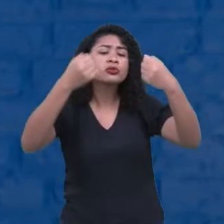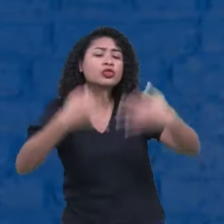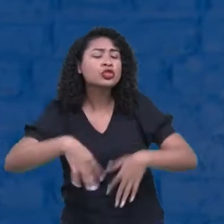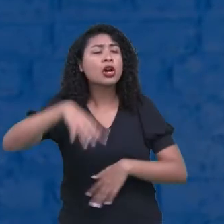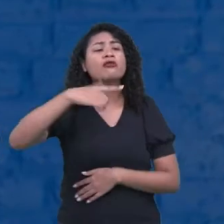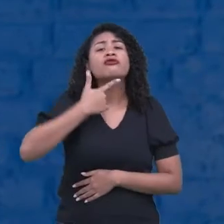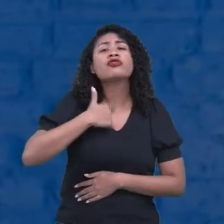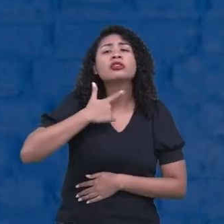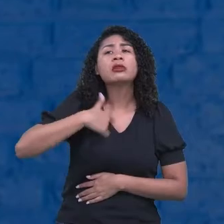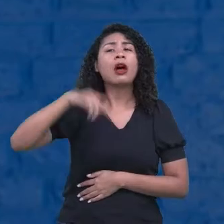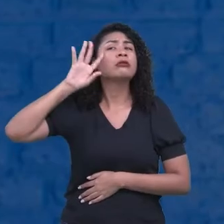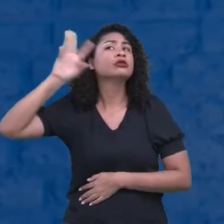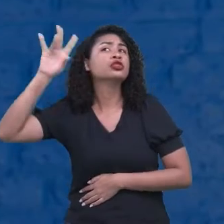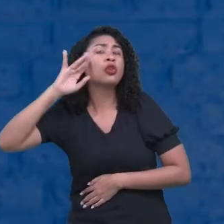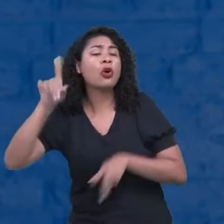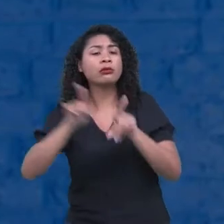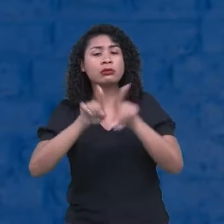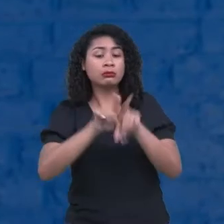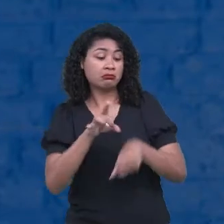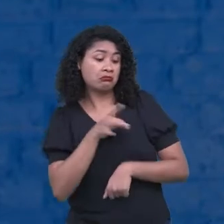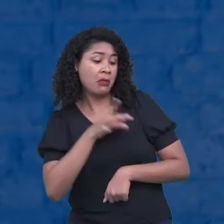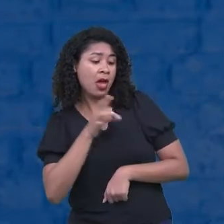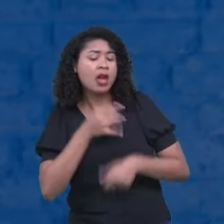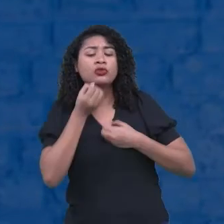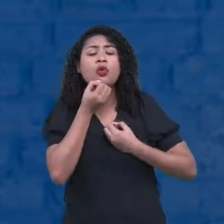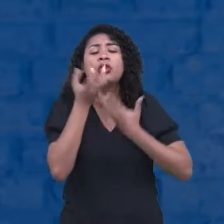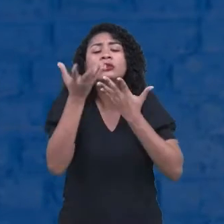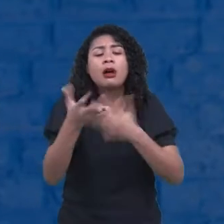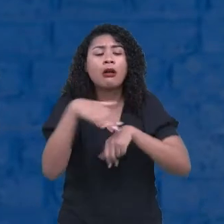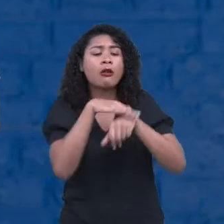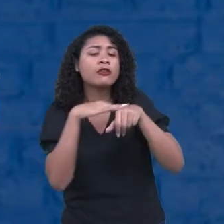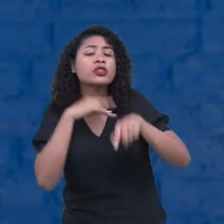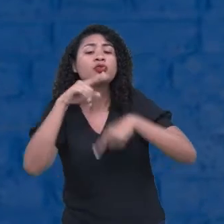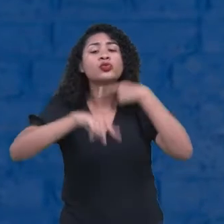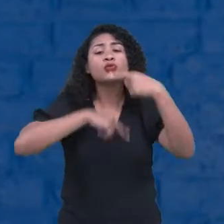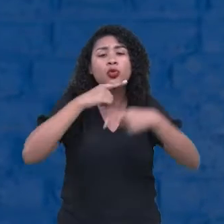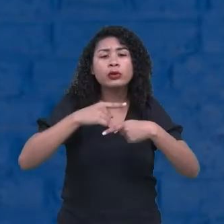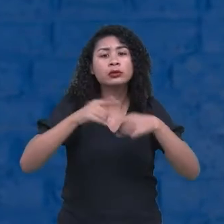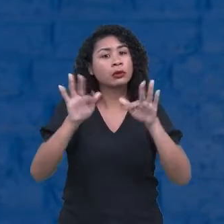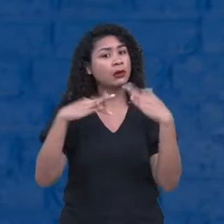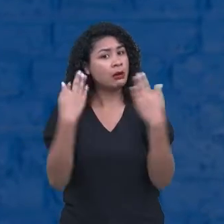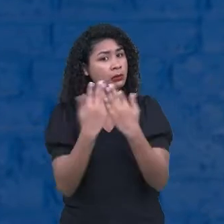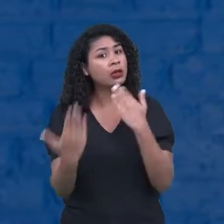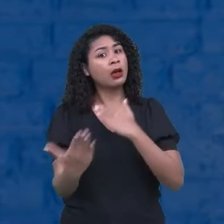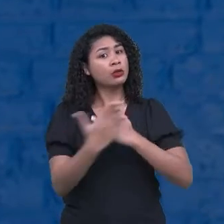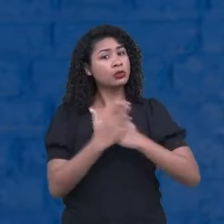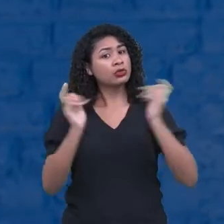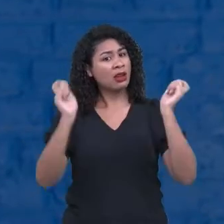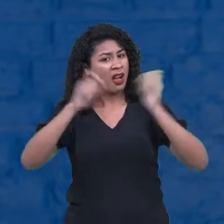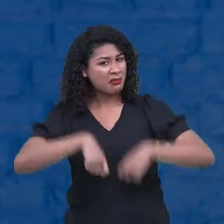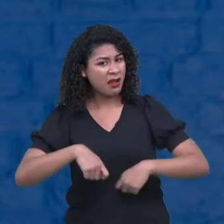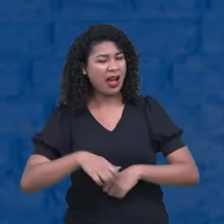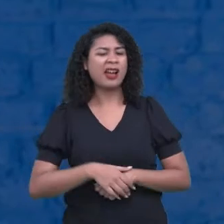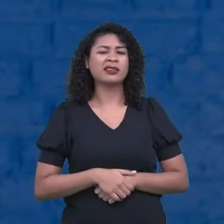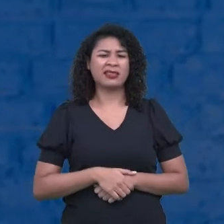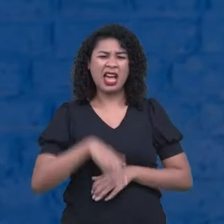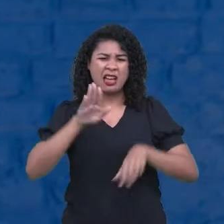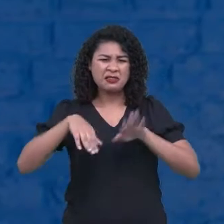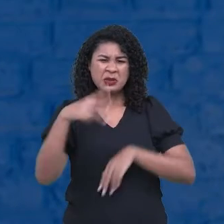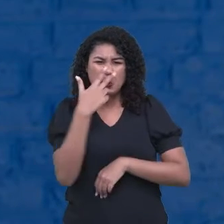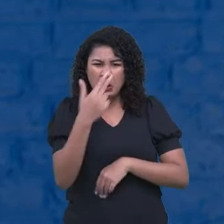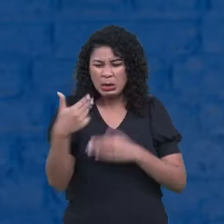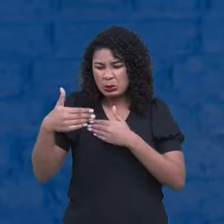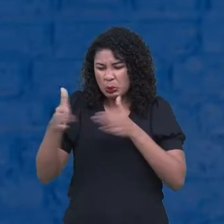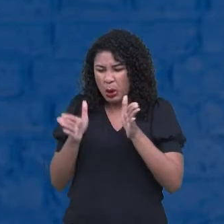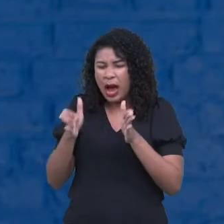Compartilhar os seus medos, as suas dúvidas. Quem sabe a família também não vai ajudar. Às vezes, quando você se coloca numa ostra, fica trancadinho